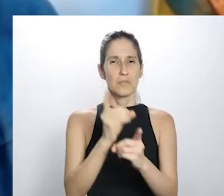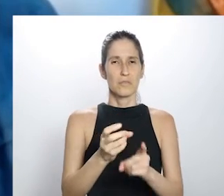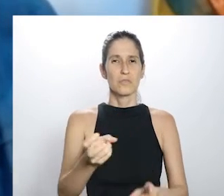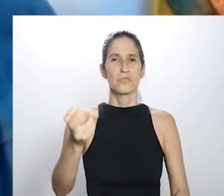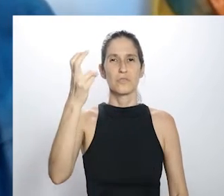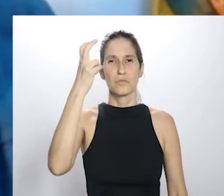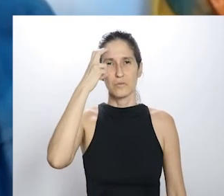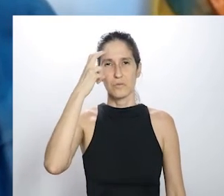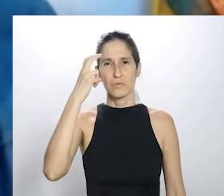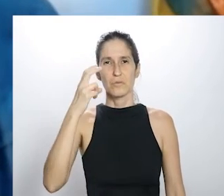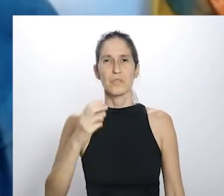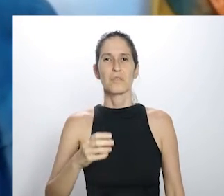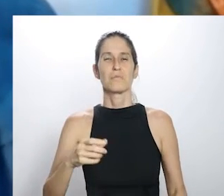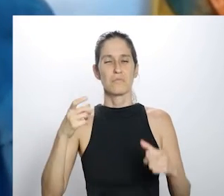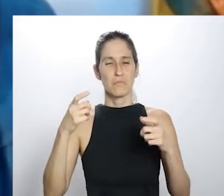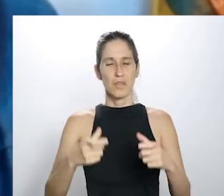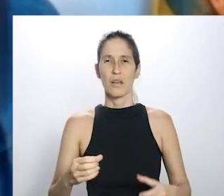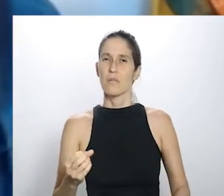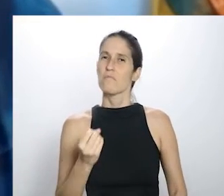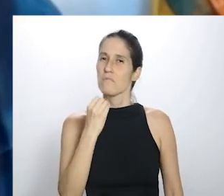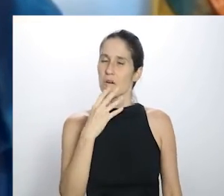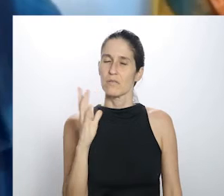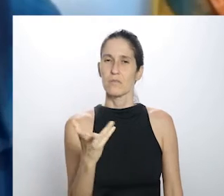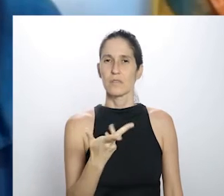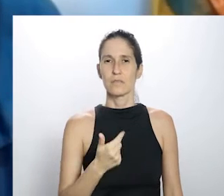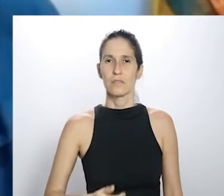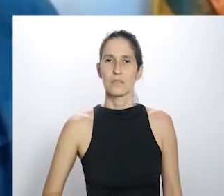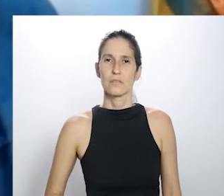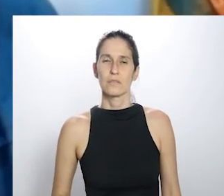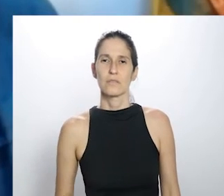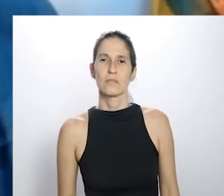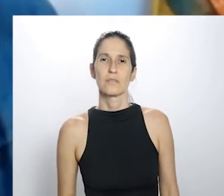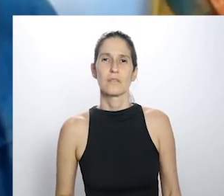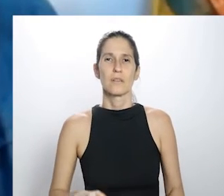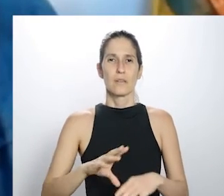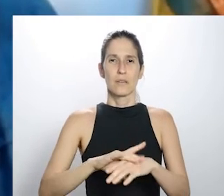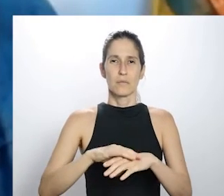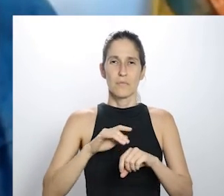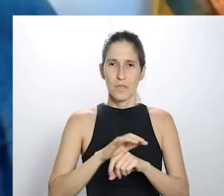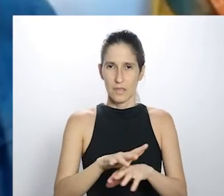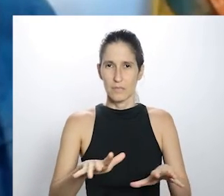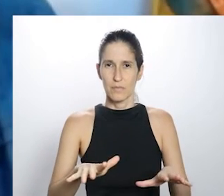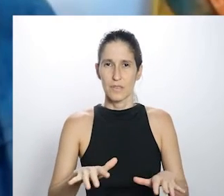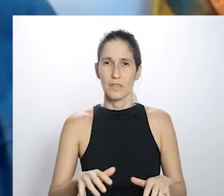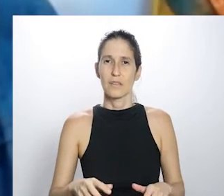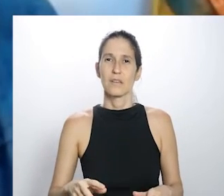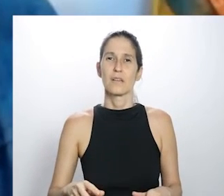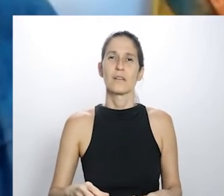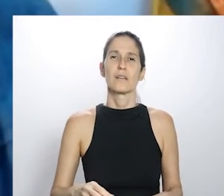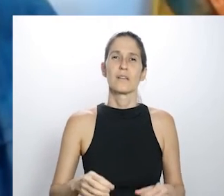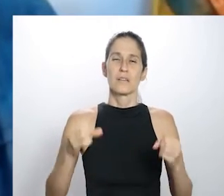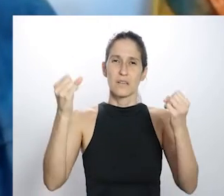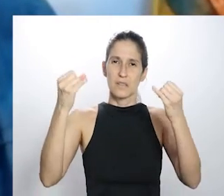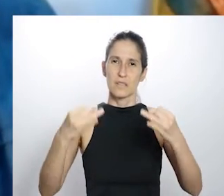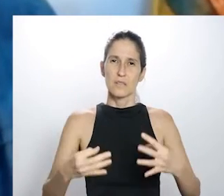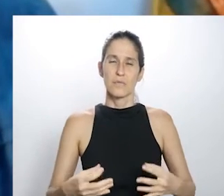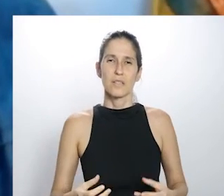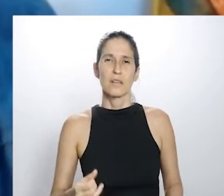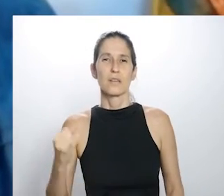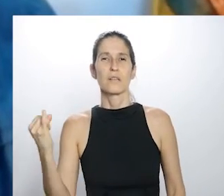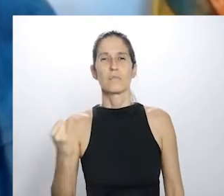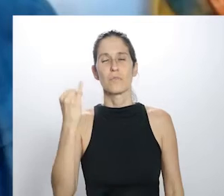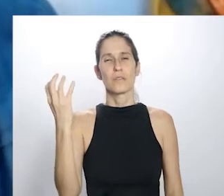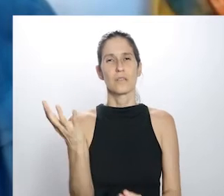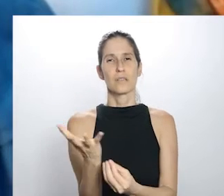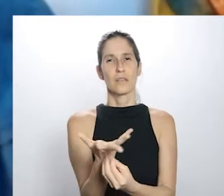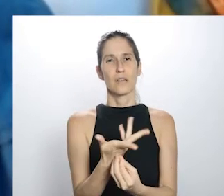tem sido nosso refúgio em meio ao caos. Telma César diz que essa pandemia deixou mais clara a importância da arte para a